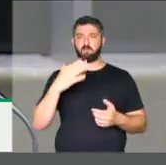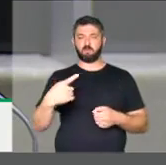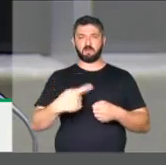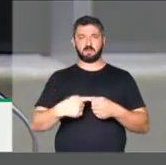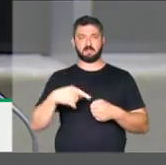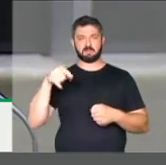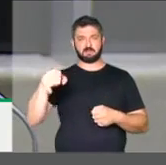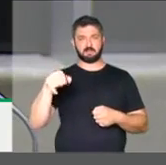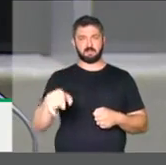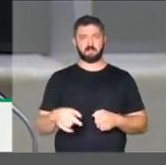cidade do Parabéns.